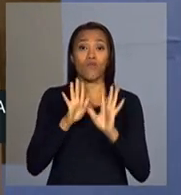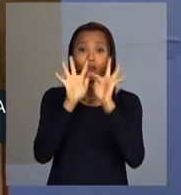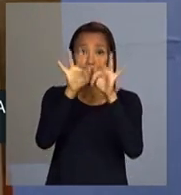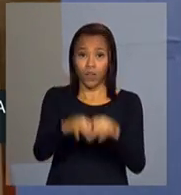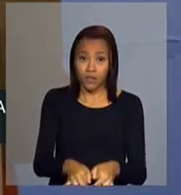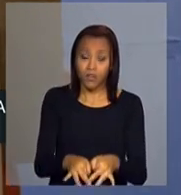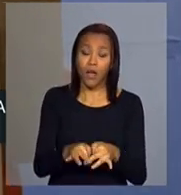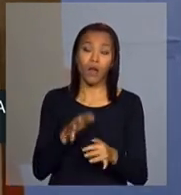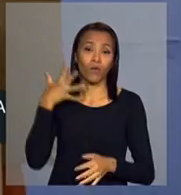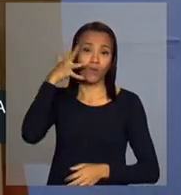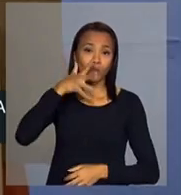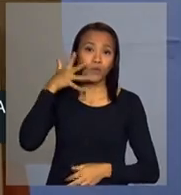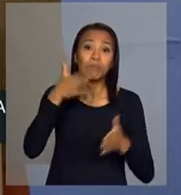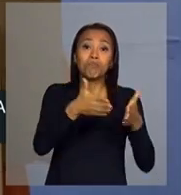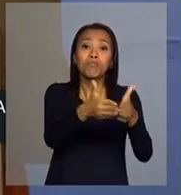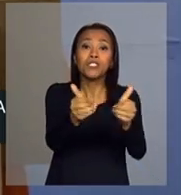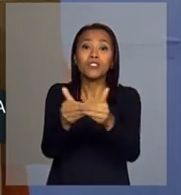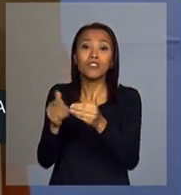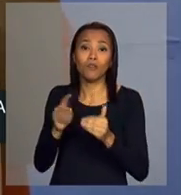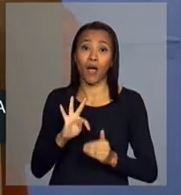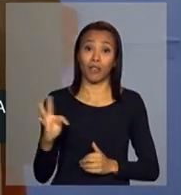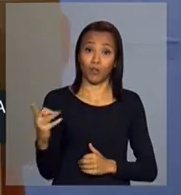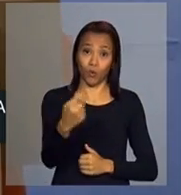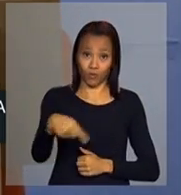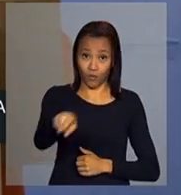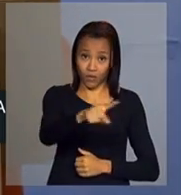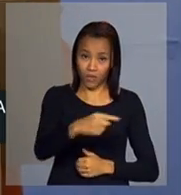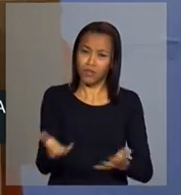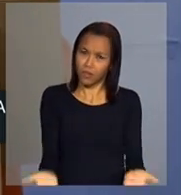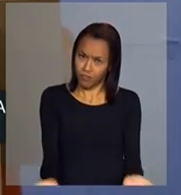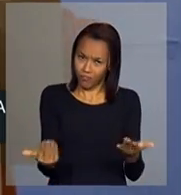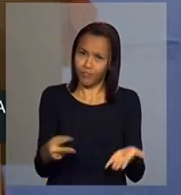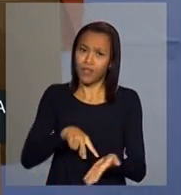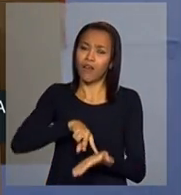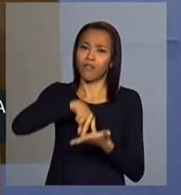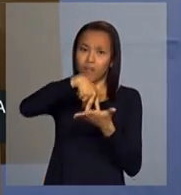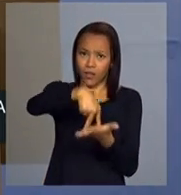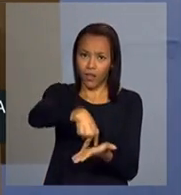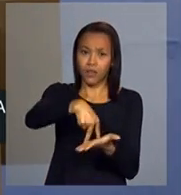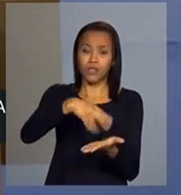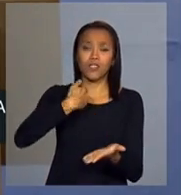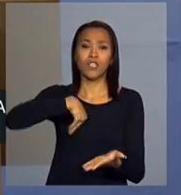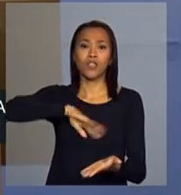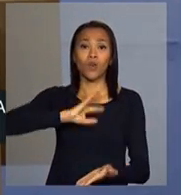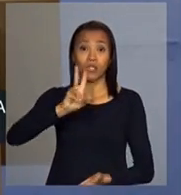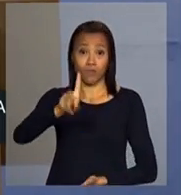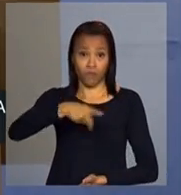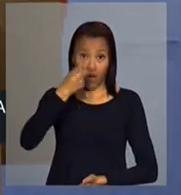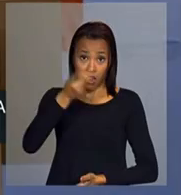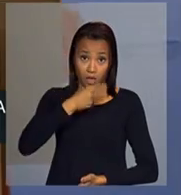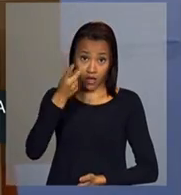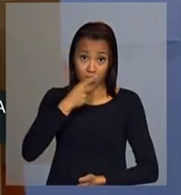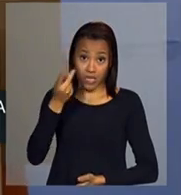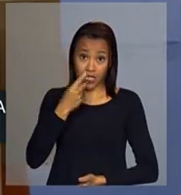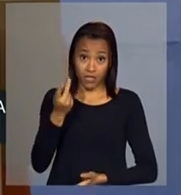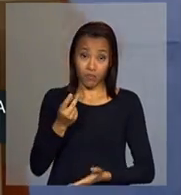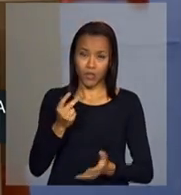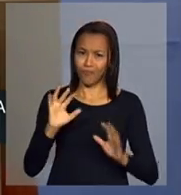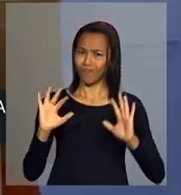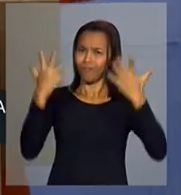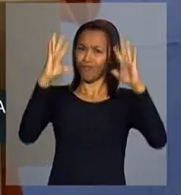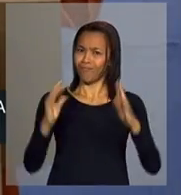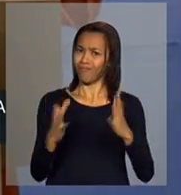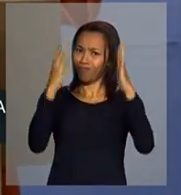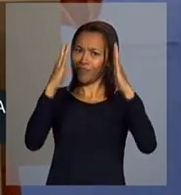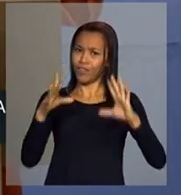pedindo a todos vocês que se levantassem e que nós dissessemos um vivo em conjunto.